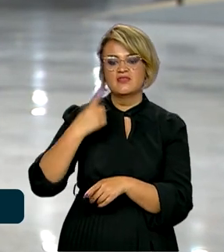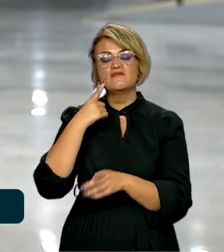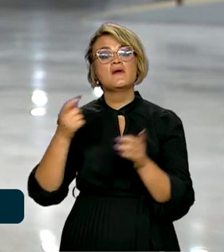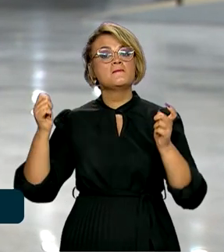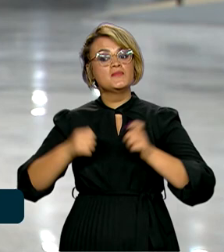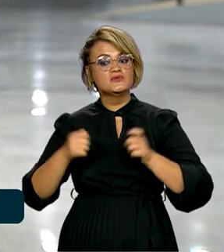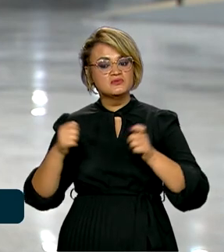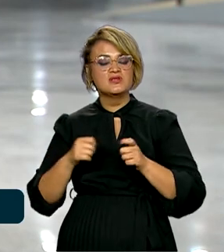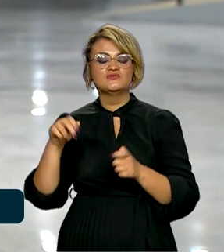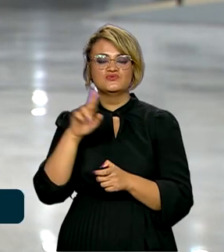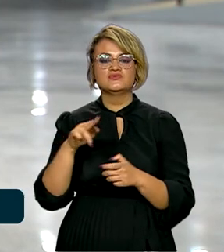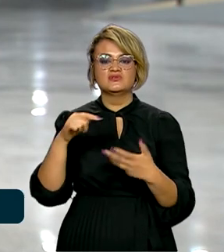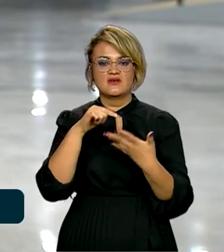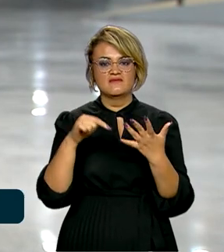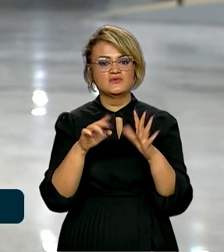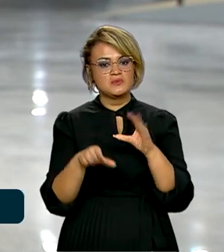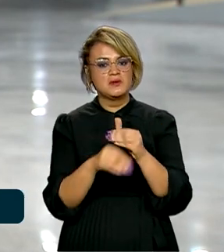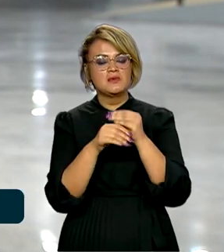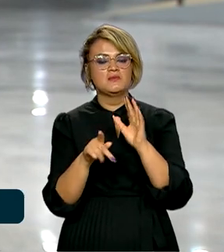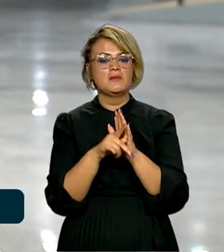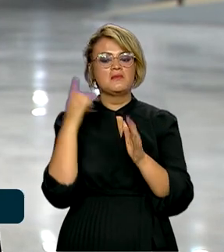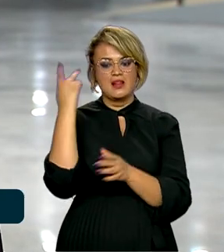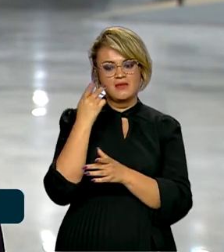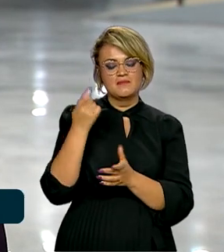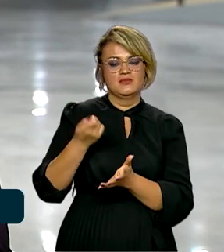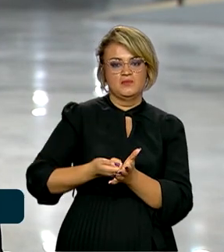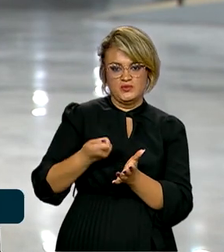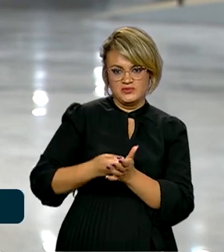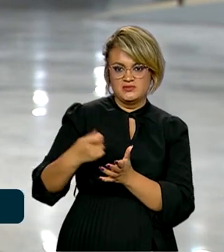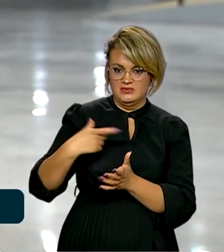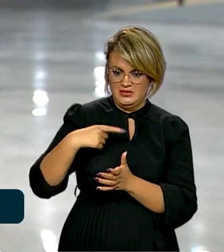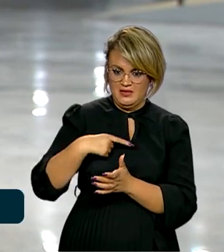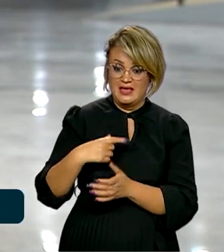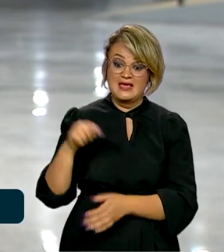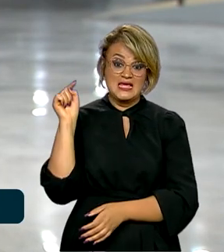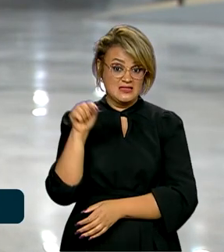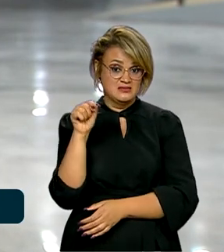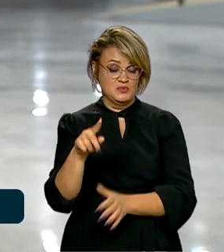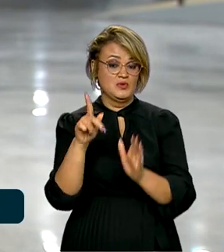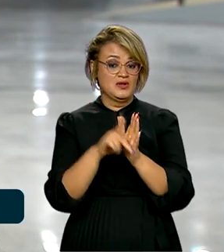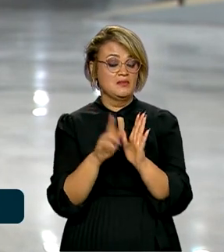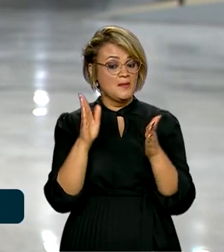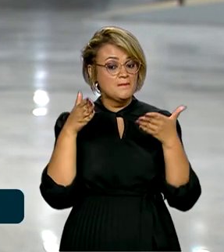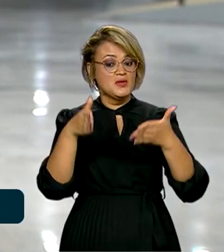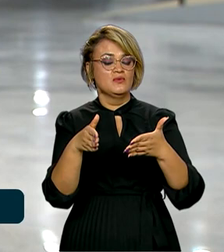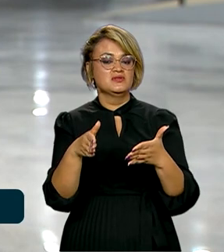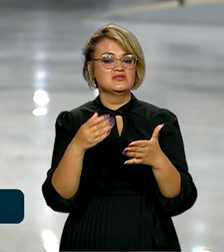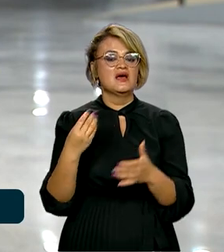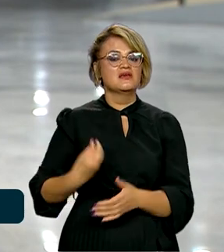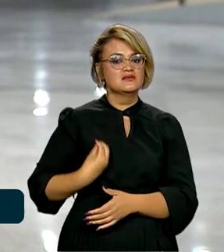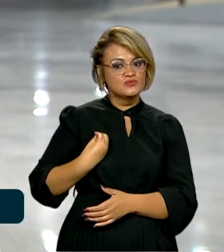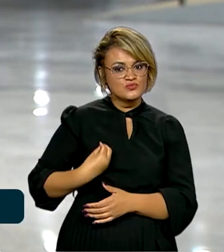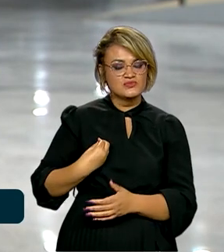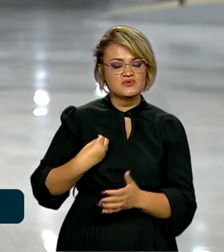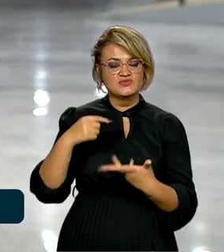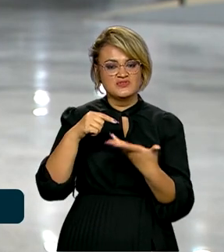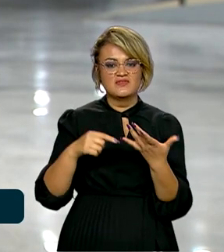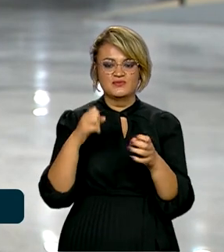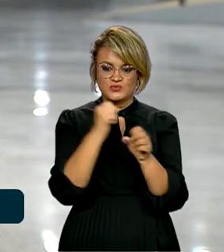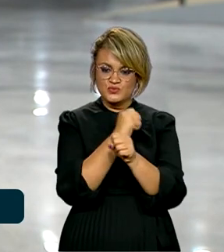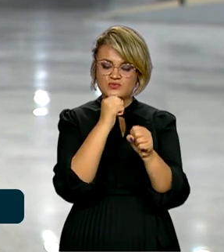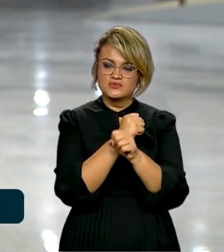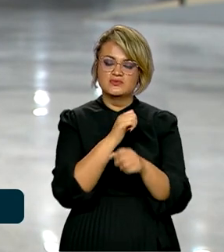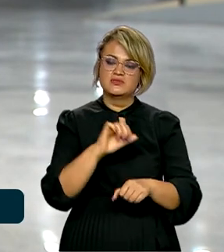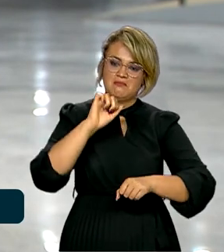serem usadas emendas parlamentares impositivas. O programa deve priorizar a execução de obras que estão